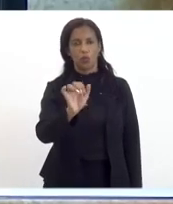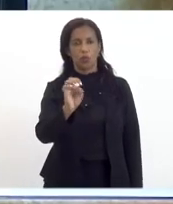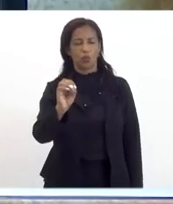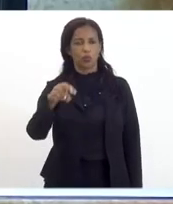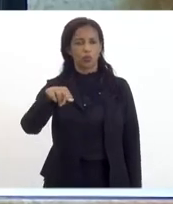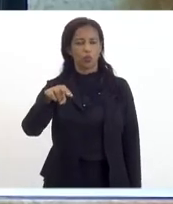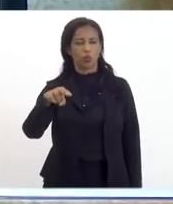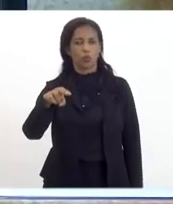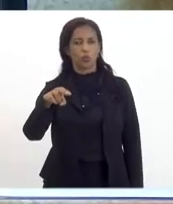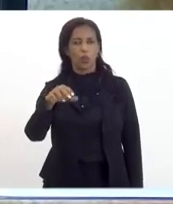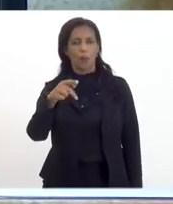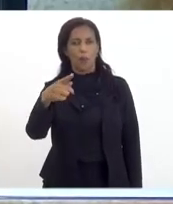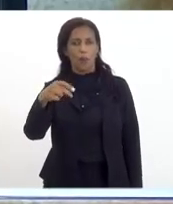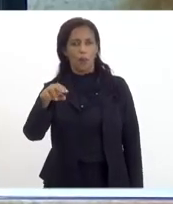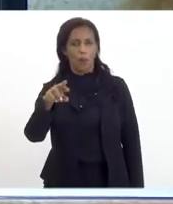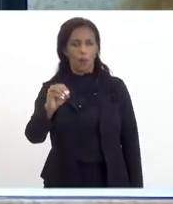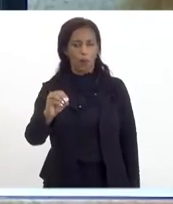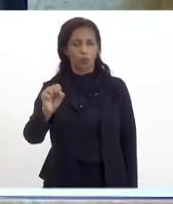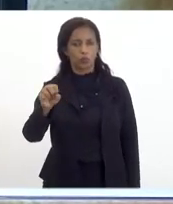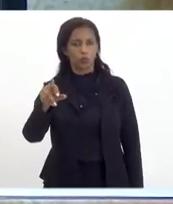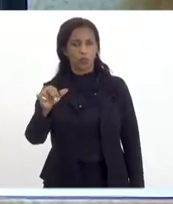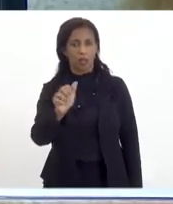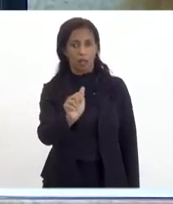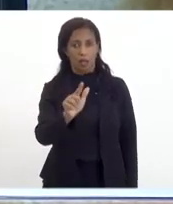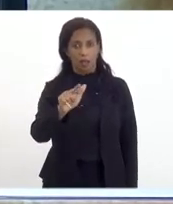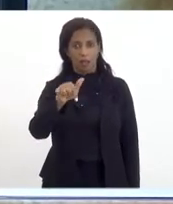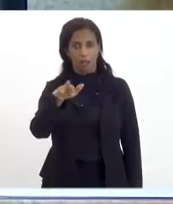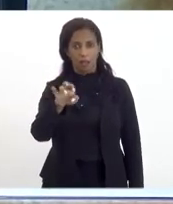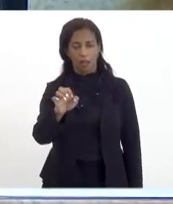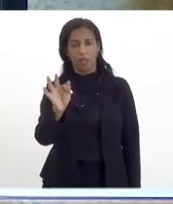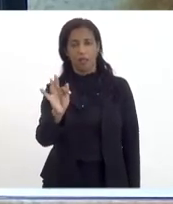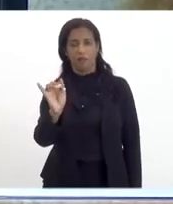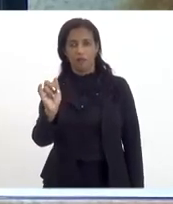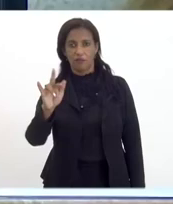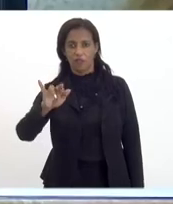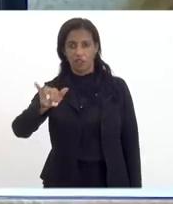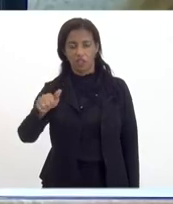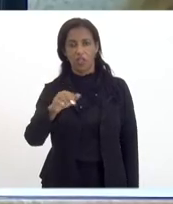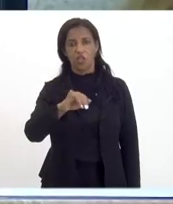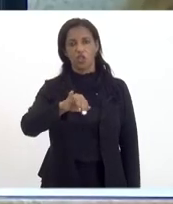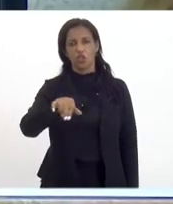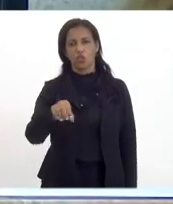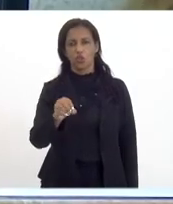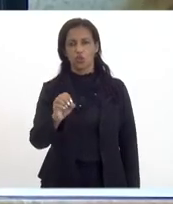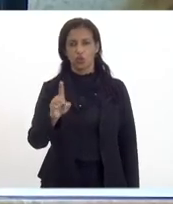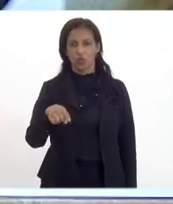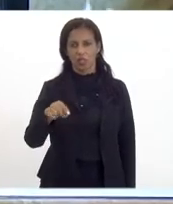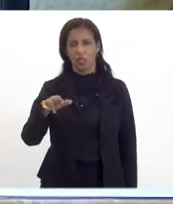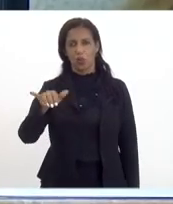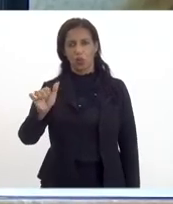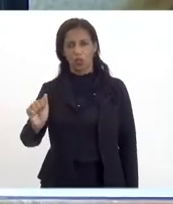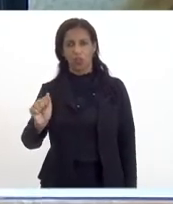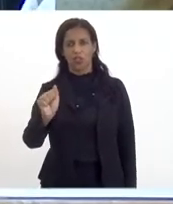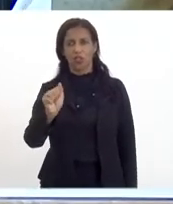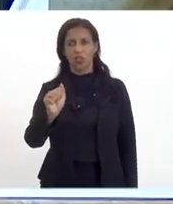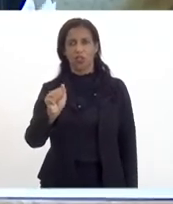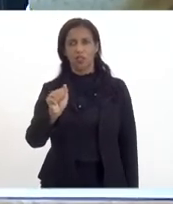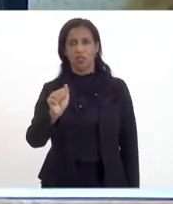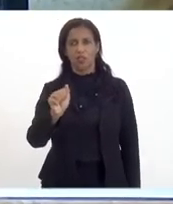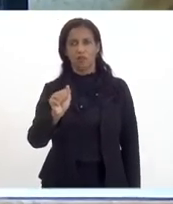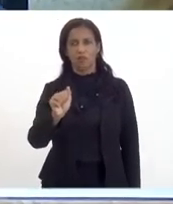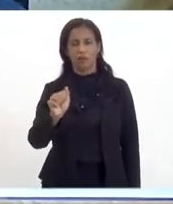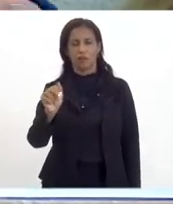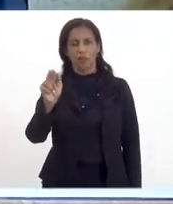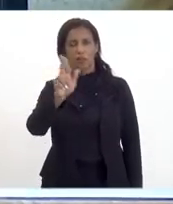Ulisses Oliveira, do Porto Sudeste do Brasil, Aline Barreto, da Fijan, José Luiz Viana, da UF, e Alexandre Freitas, da UFR, da